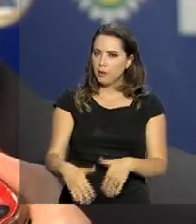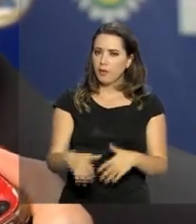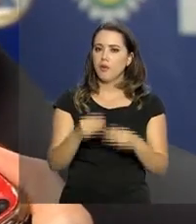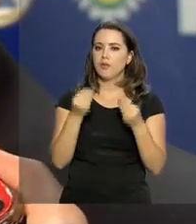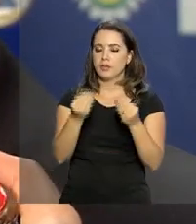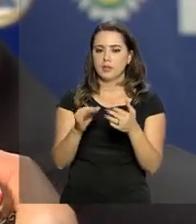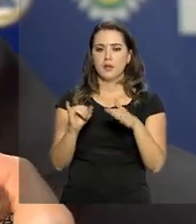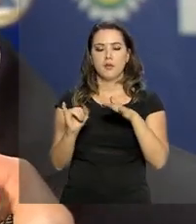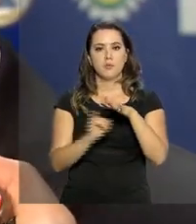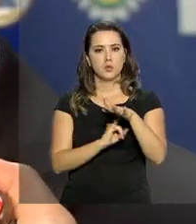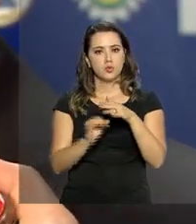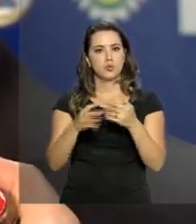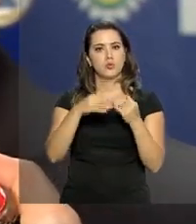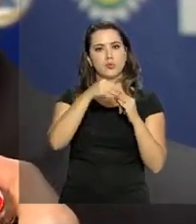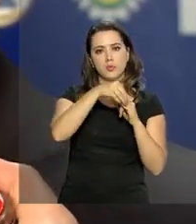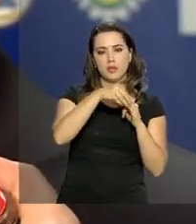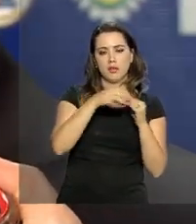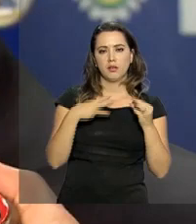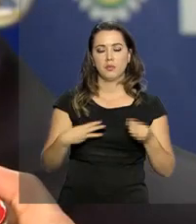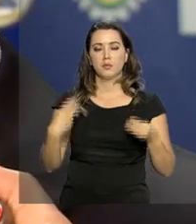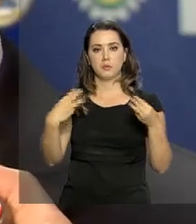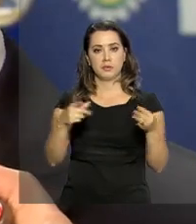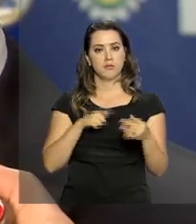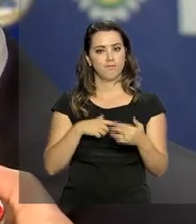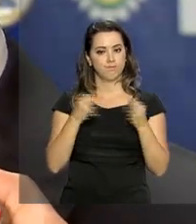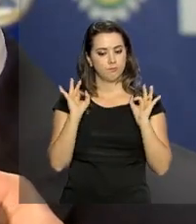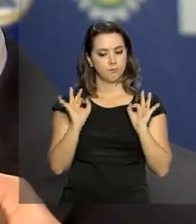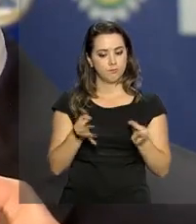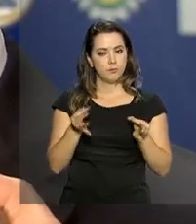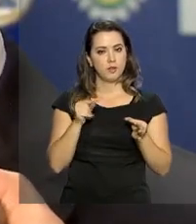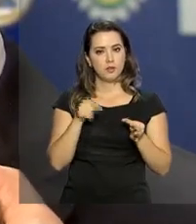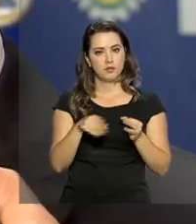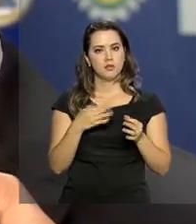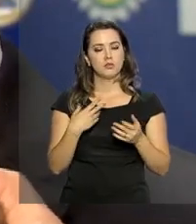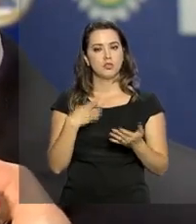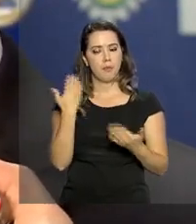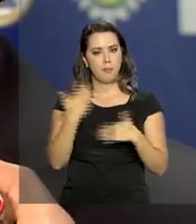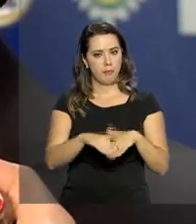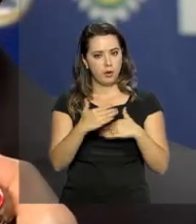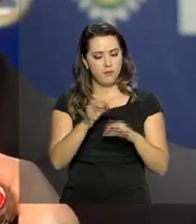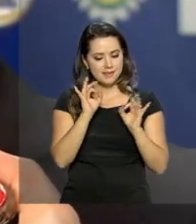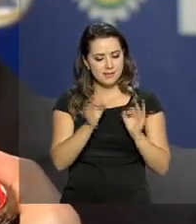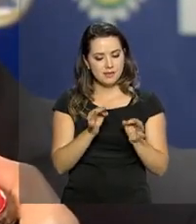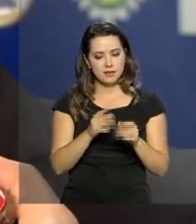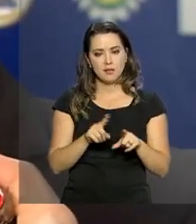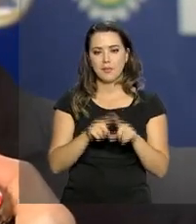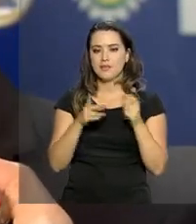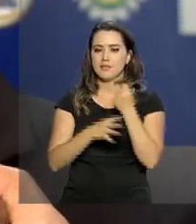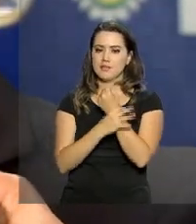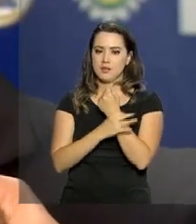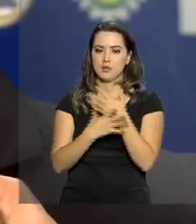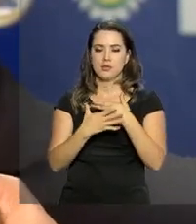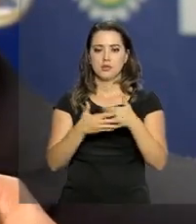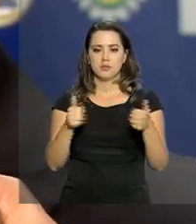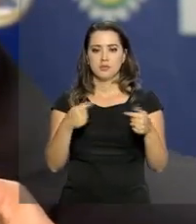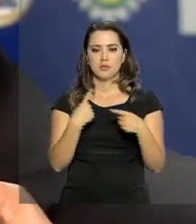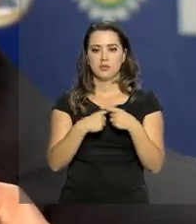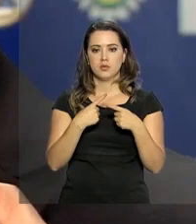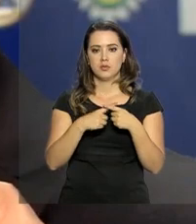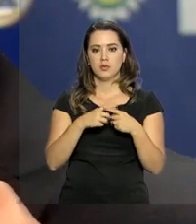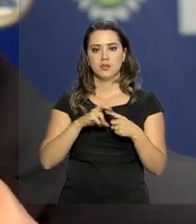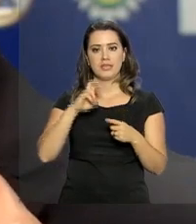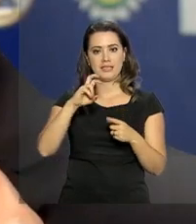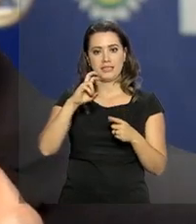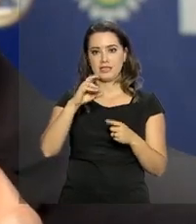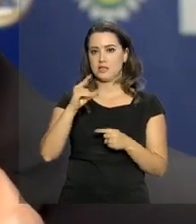Instituto, para o Ministério, ter parâmetros bastante claros nesse processo de avaliação. Agora, a segurança foi reforçada, quintuplicando